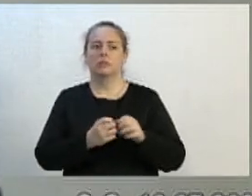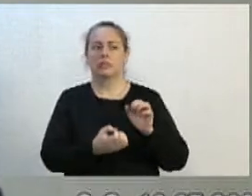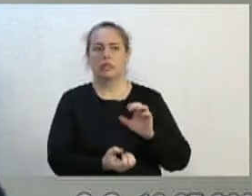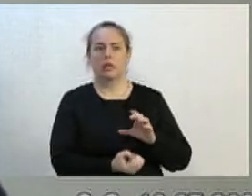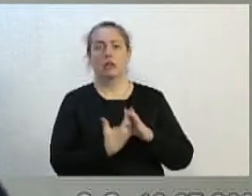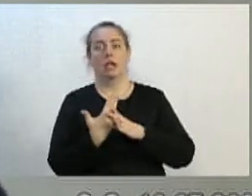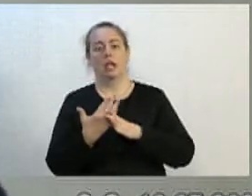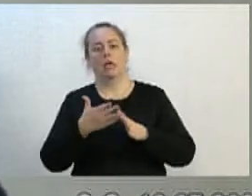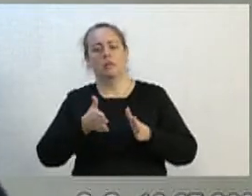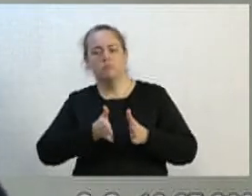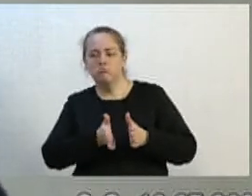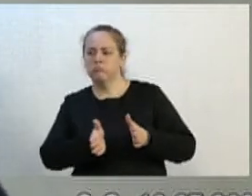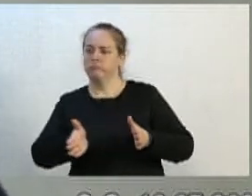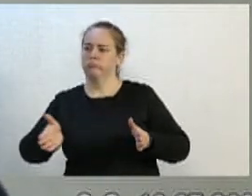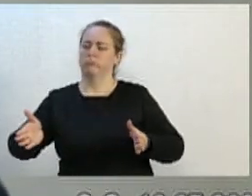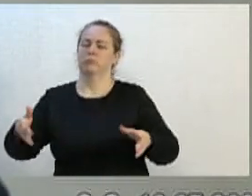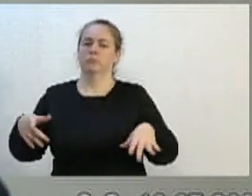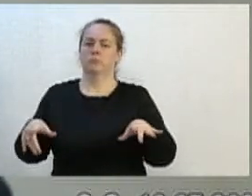heróis.